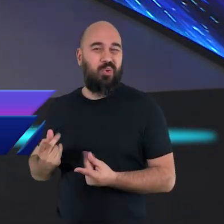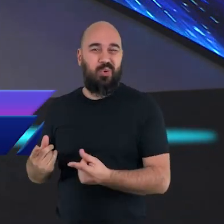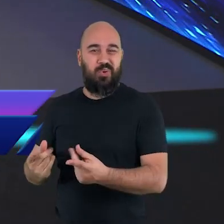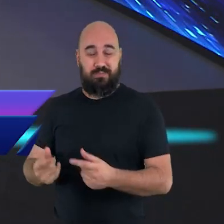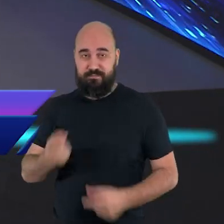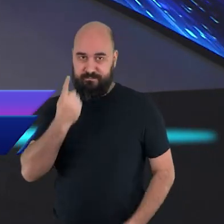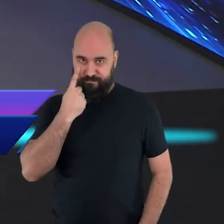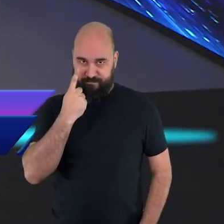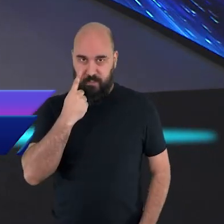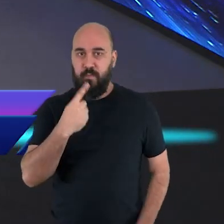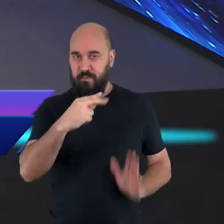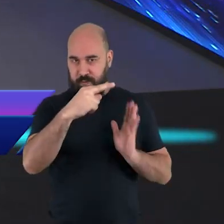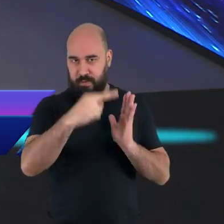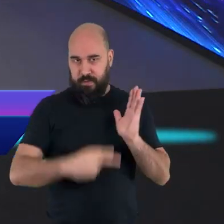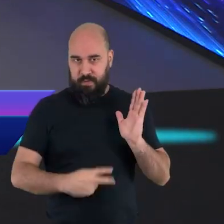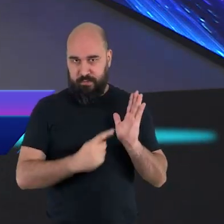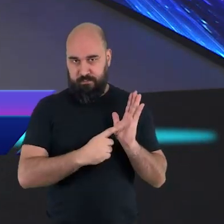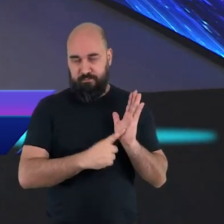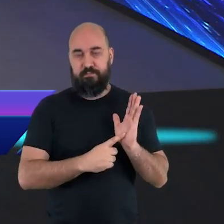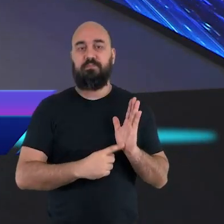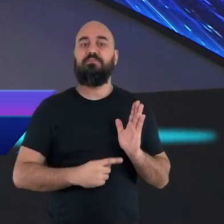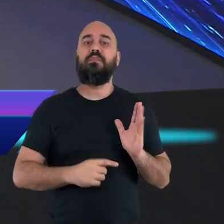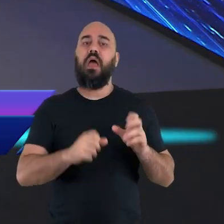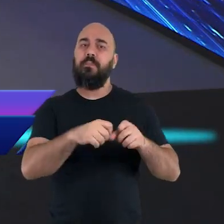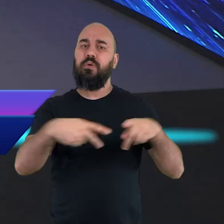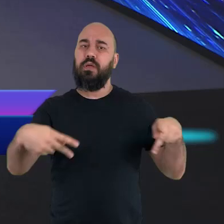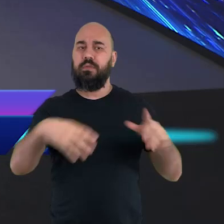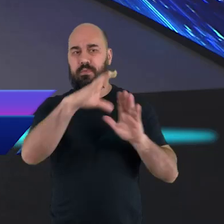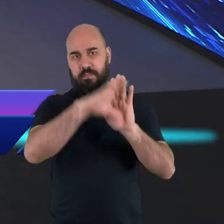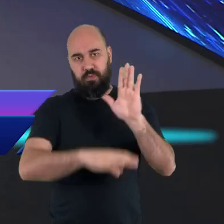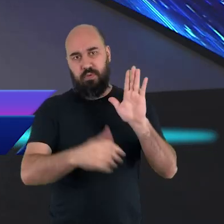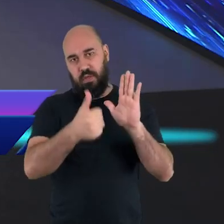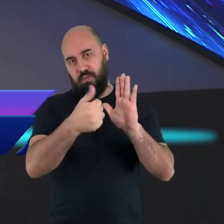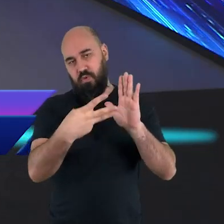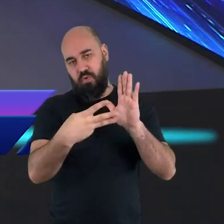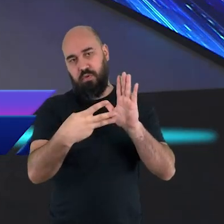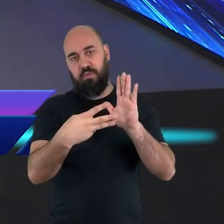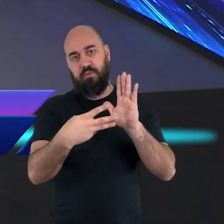encontramos aqui, ainda dentro do contexto dessas três mensagens,